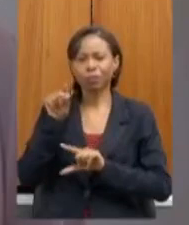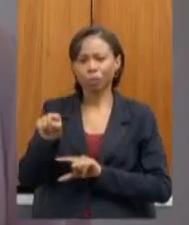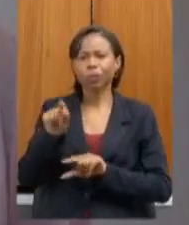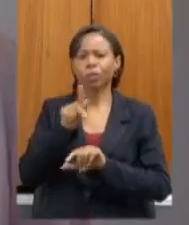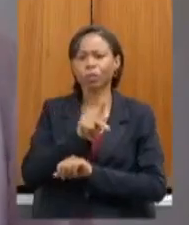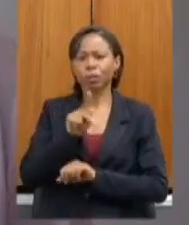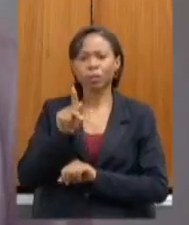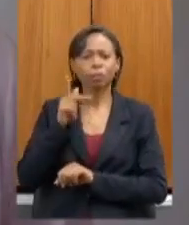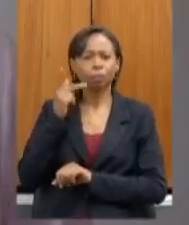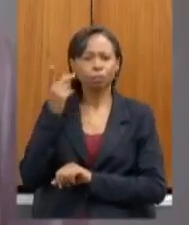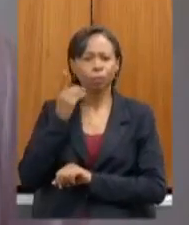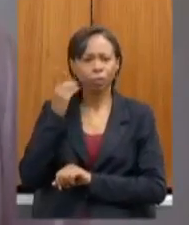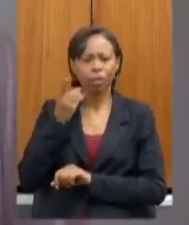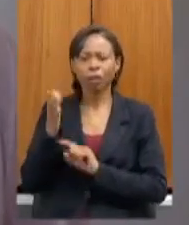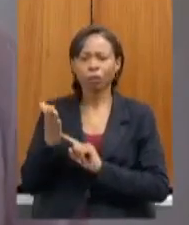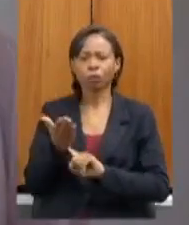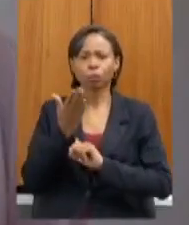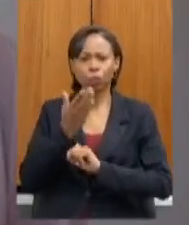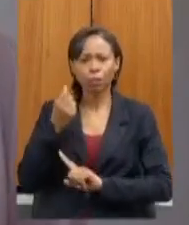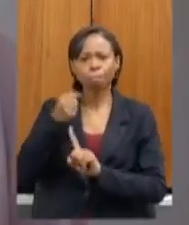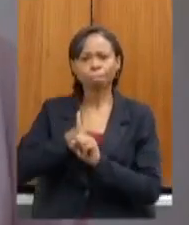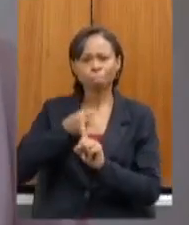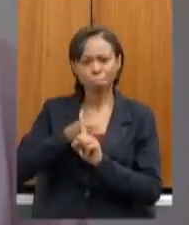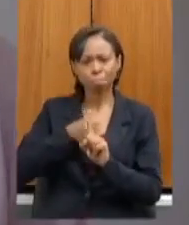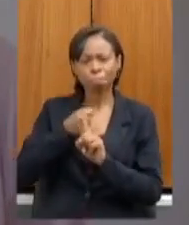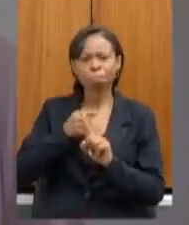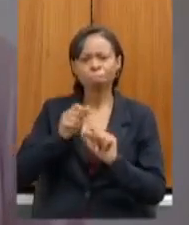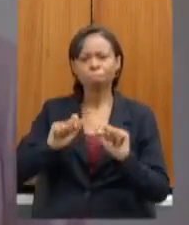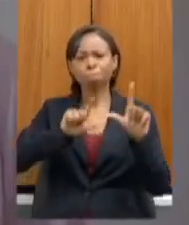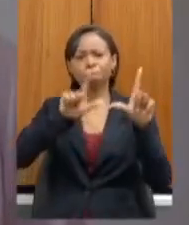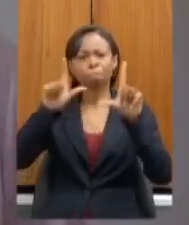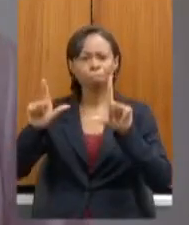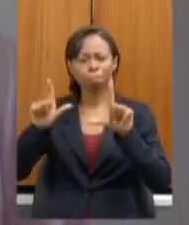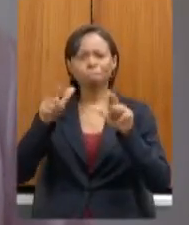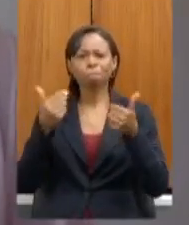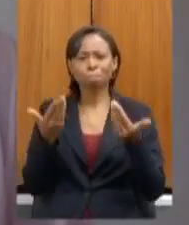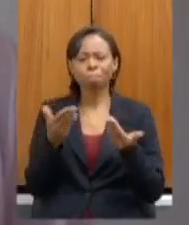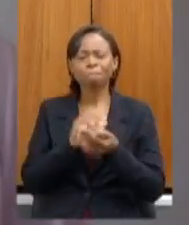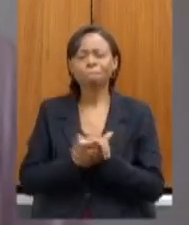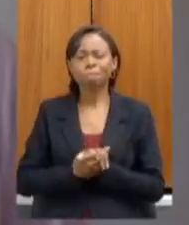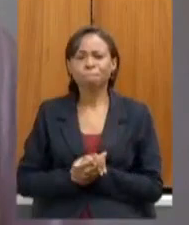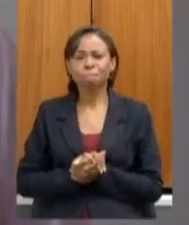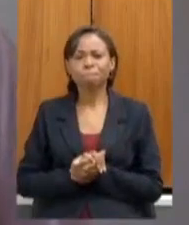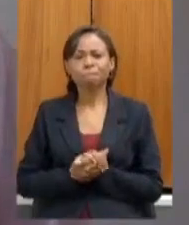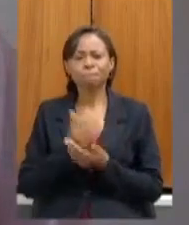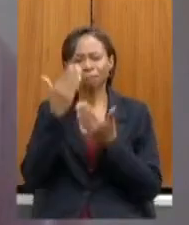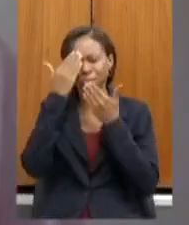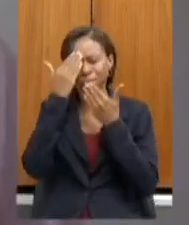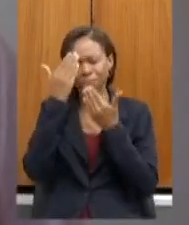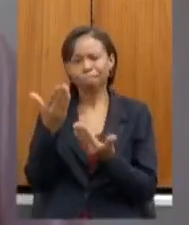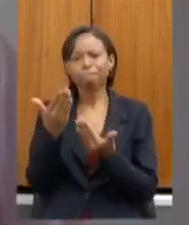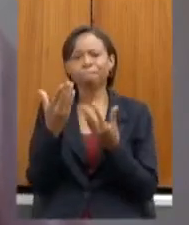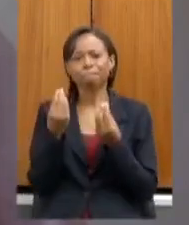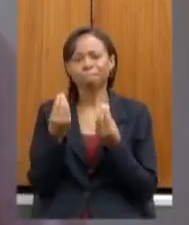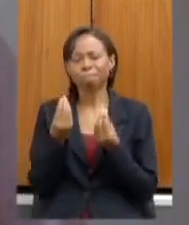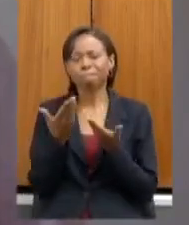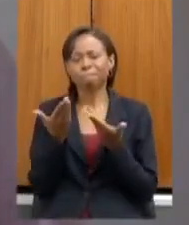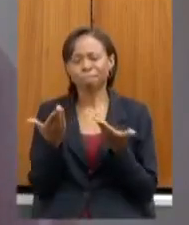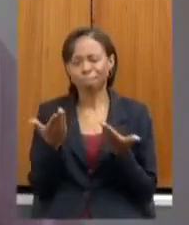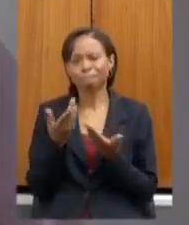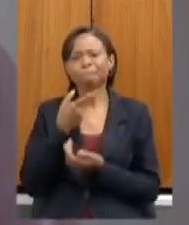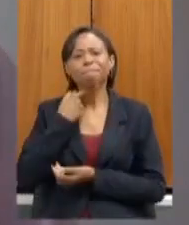generosidade da Assembleia no que diz respeito a expansão do Se Liga na Educação então agradeço muito desejo